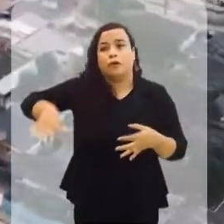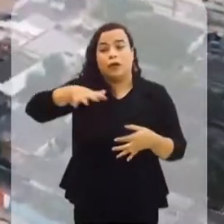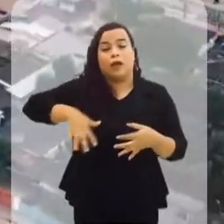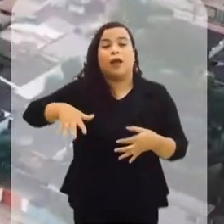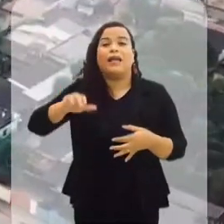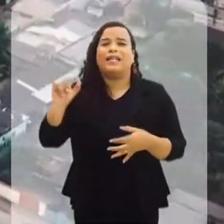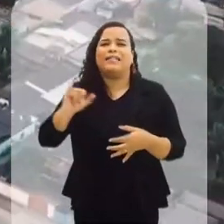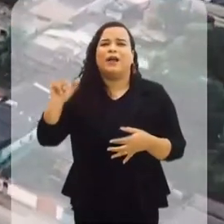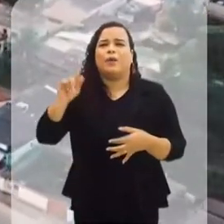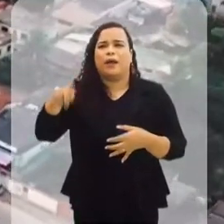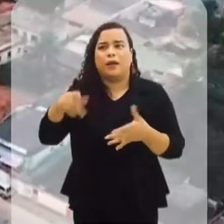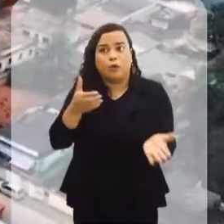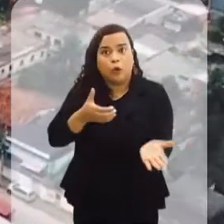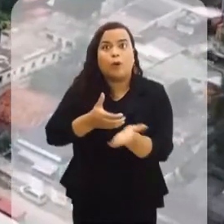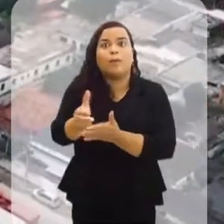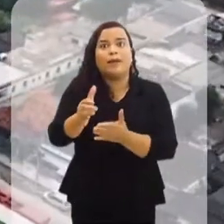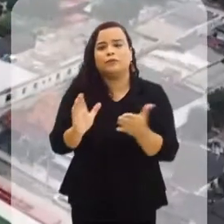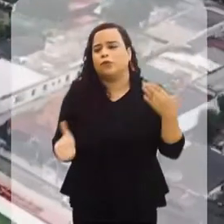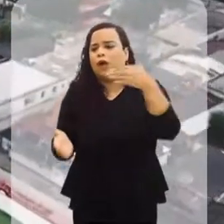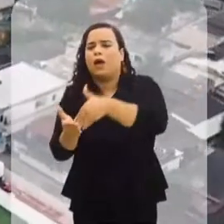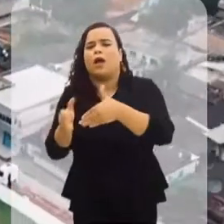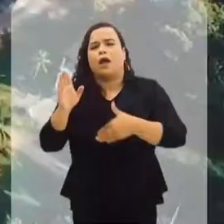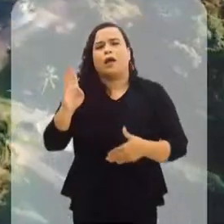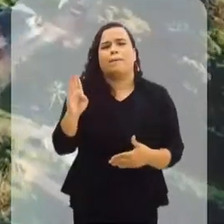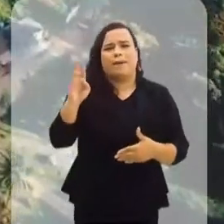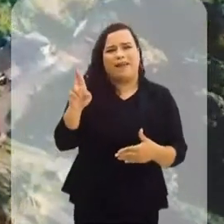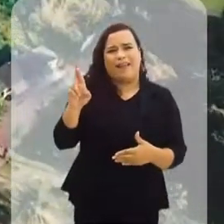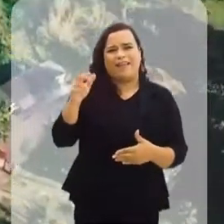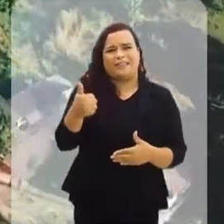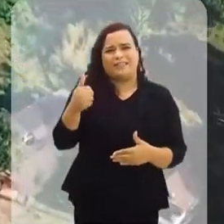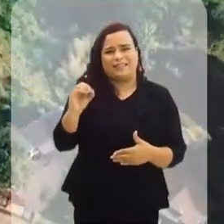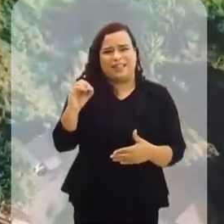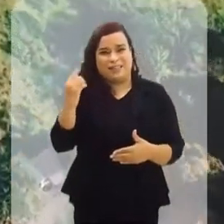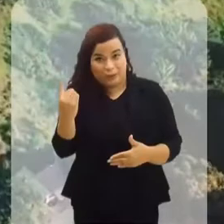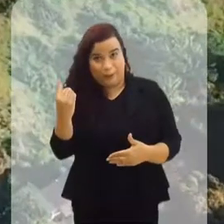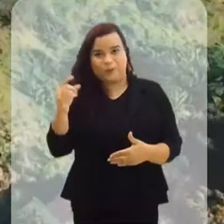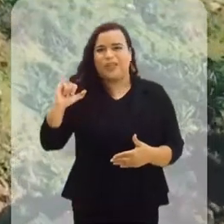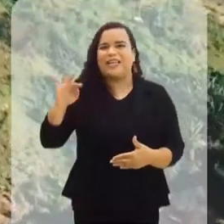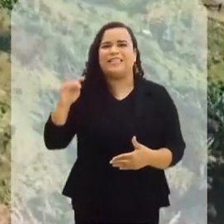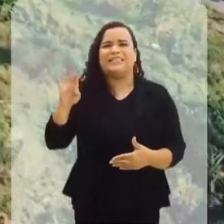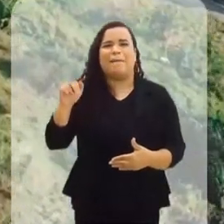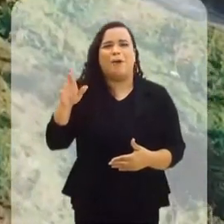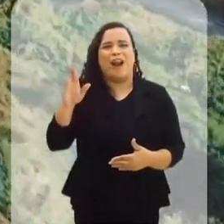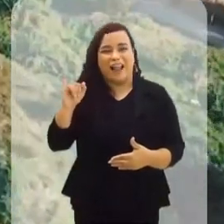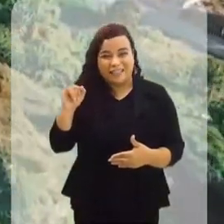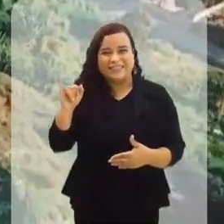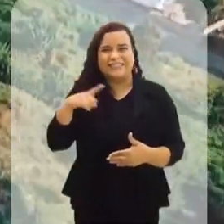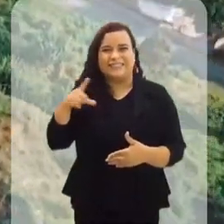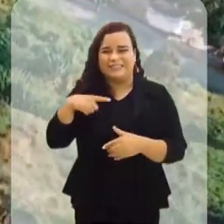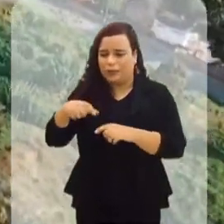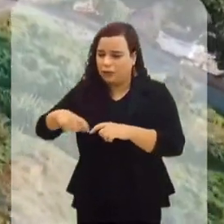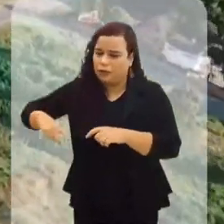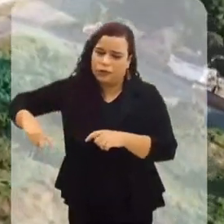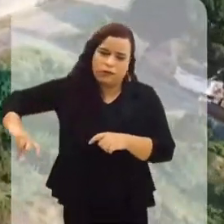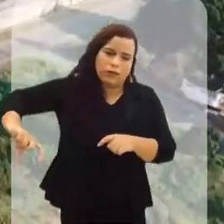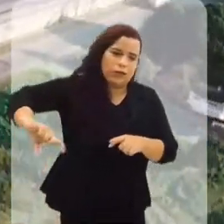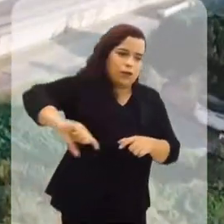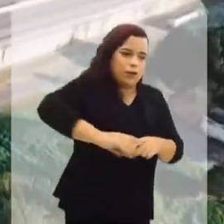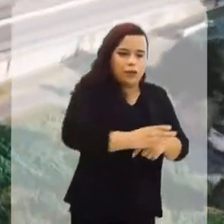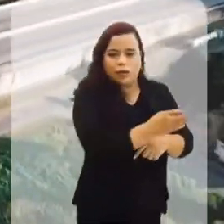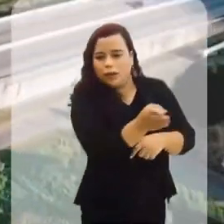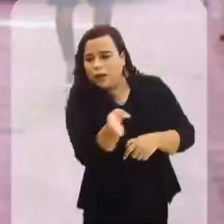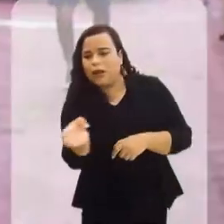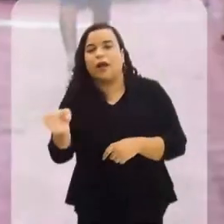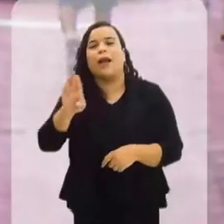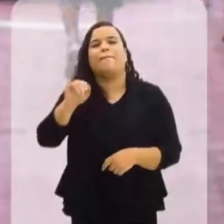Itaguaí é o ponto inicial do Arco Metropolitano, que vai até a BR-101, em Itaboraí, contornando a Baía de